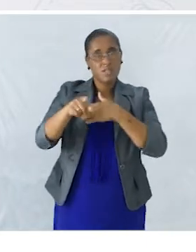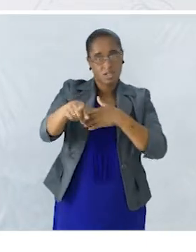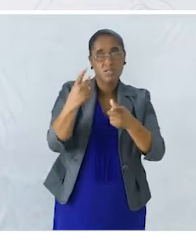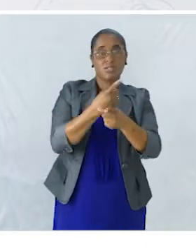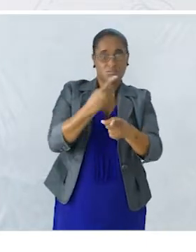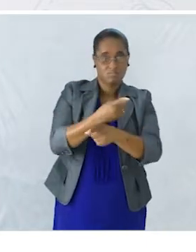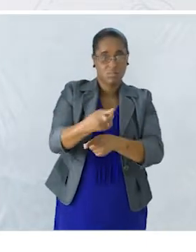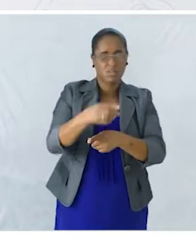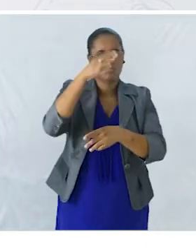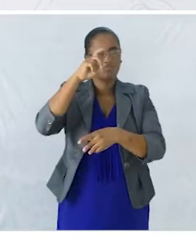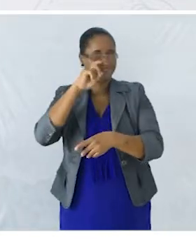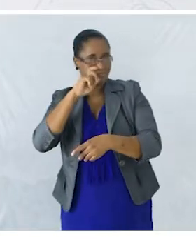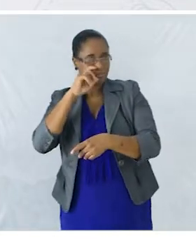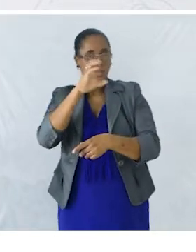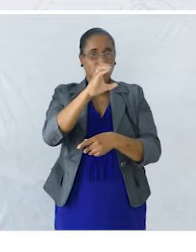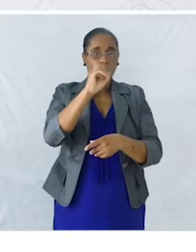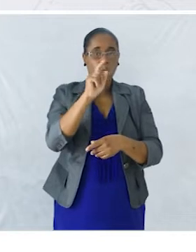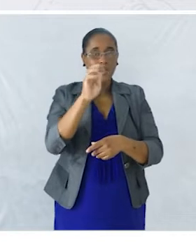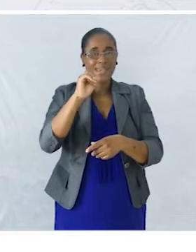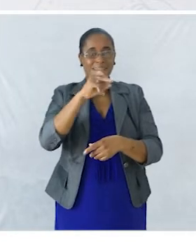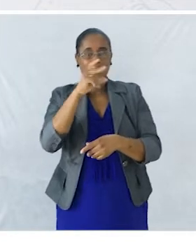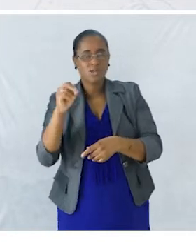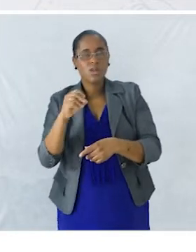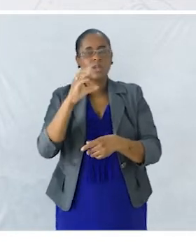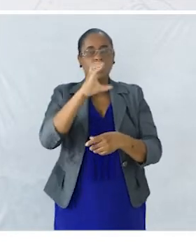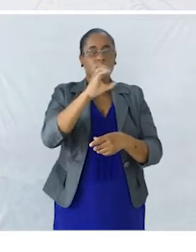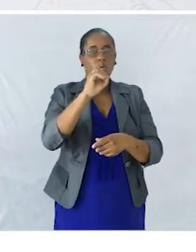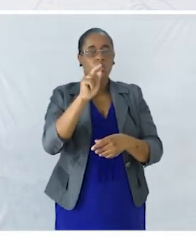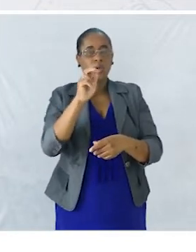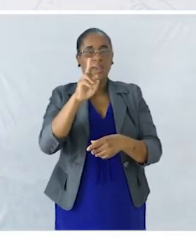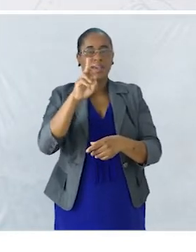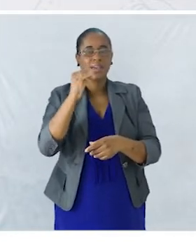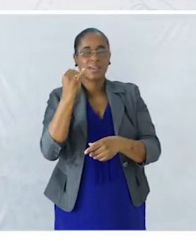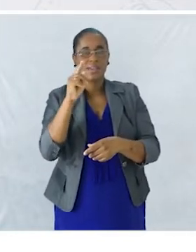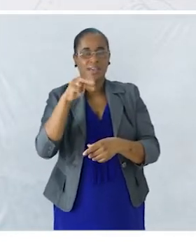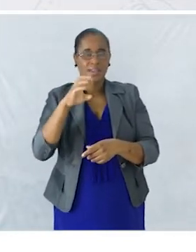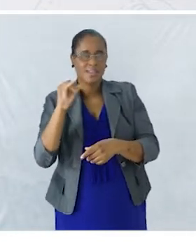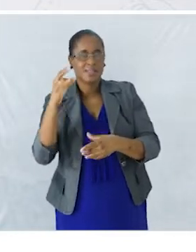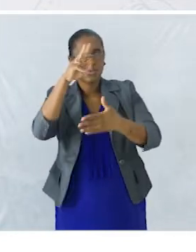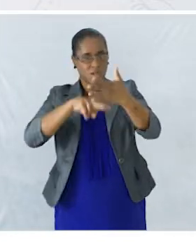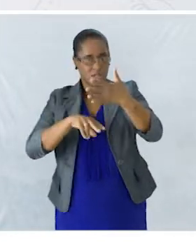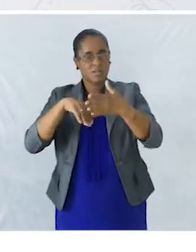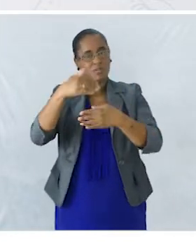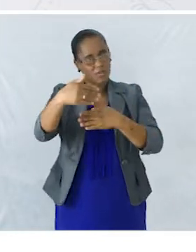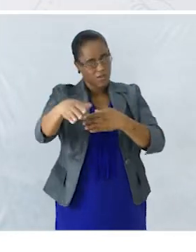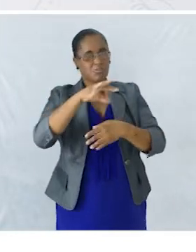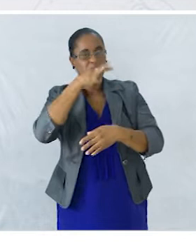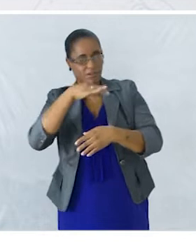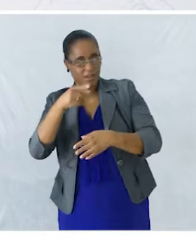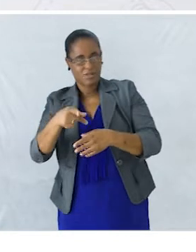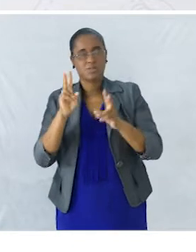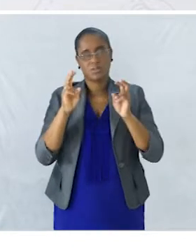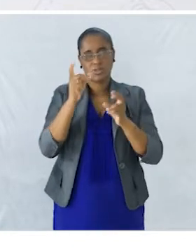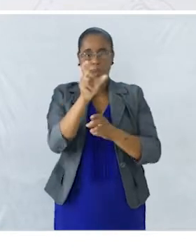coesão E a coerência Do texto Vamos mais adiante Falar da coesão E a coerência Depois Vão